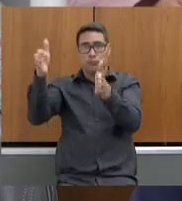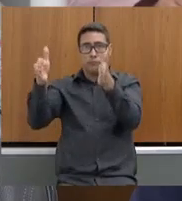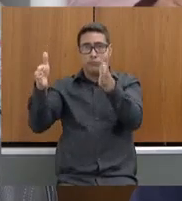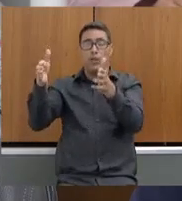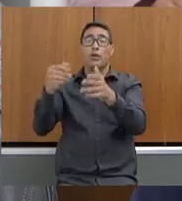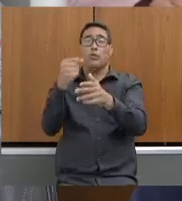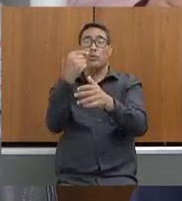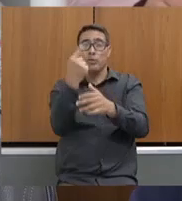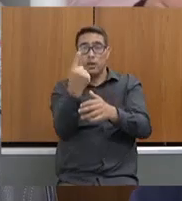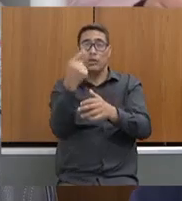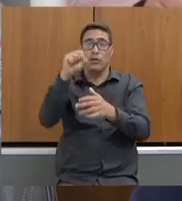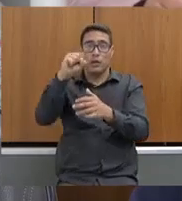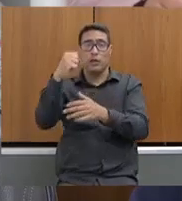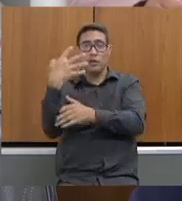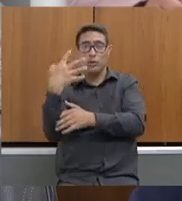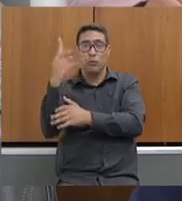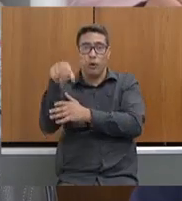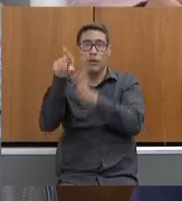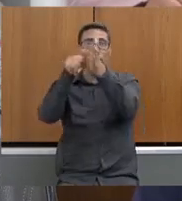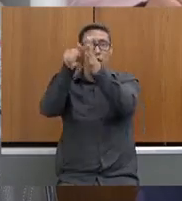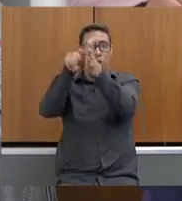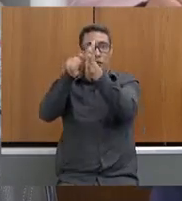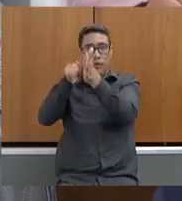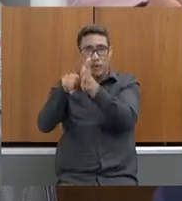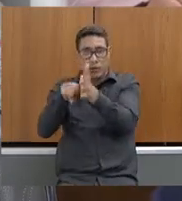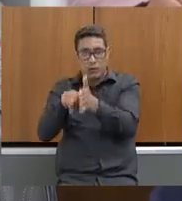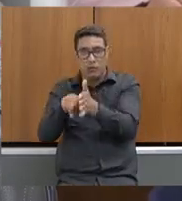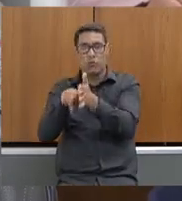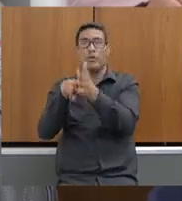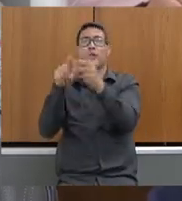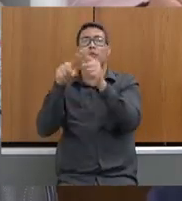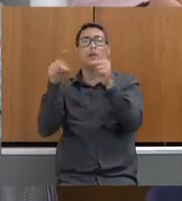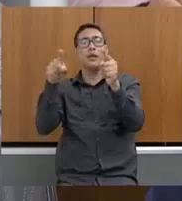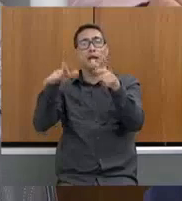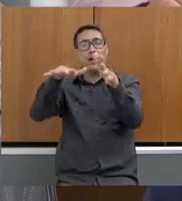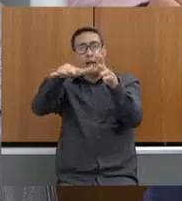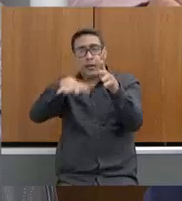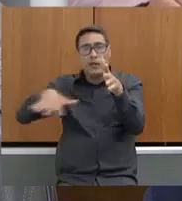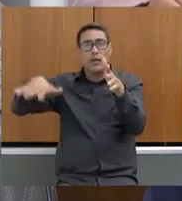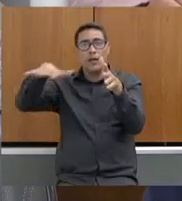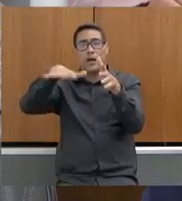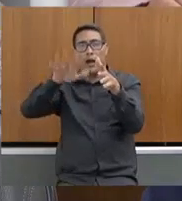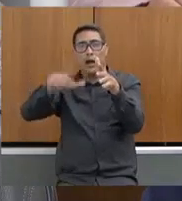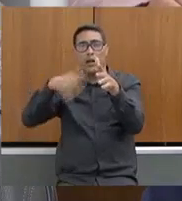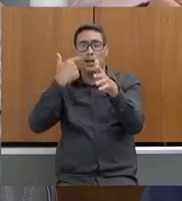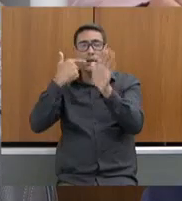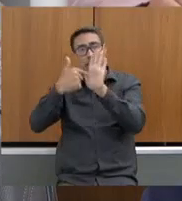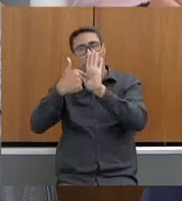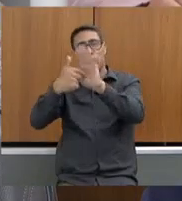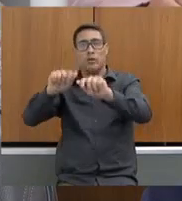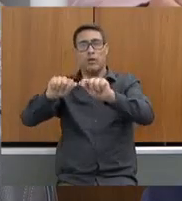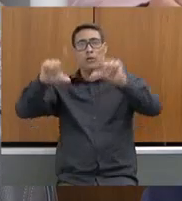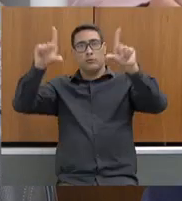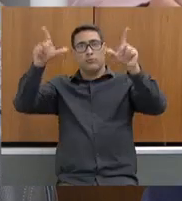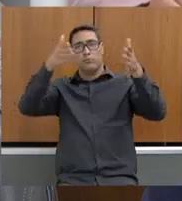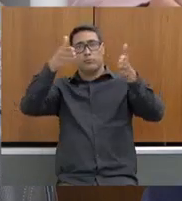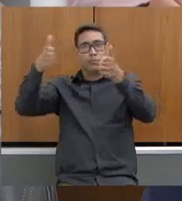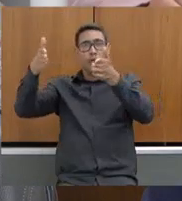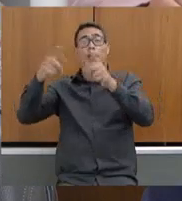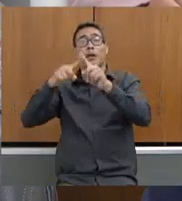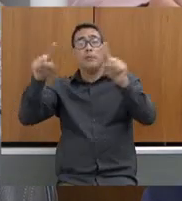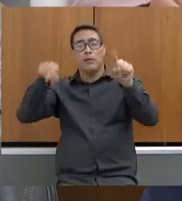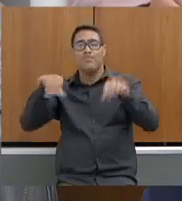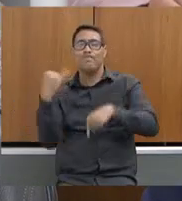184 fiscalizações. A área abordada está aí demonstrada no slide. Mas o mais